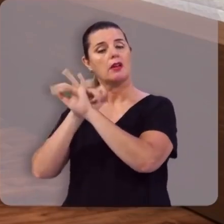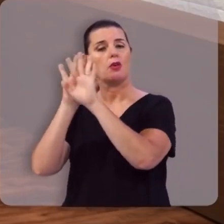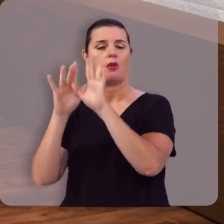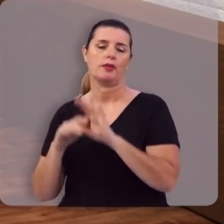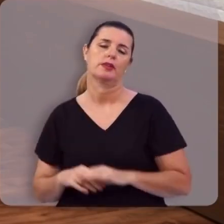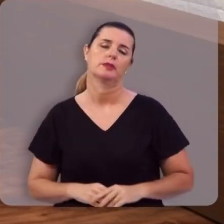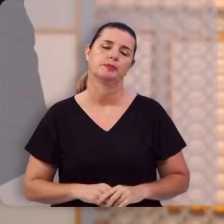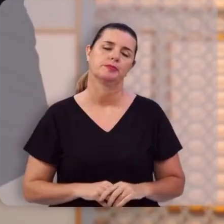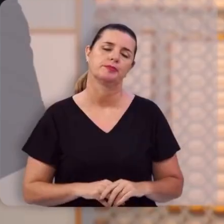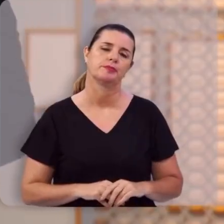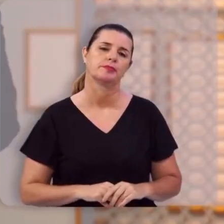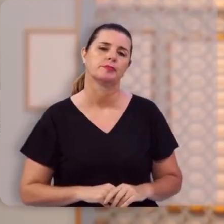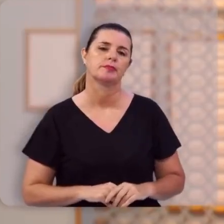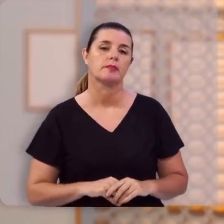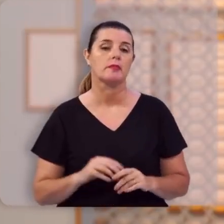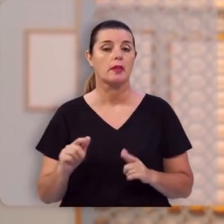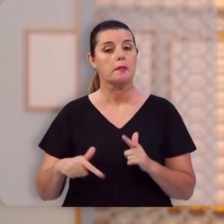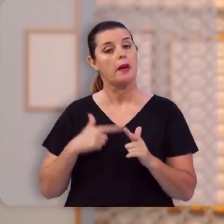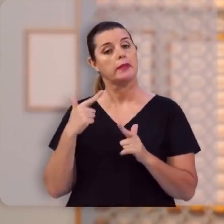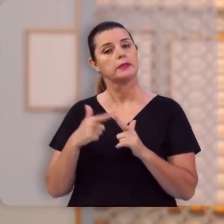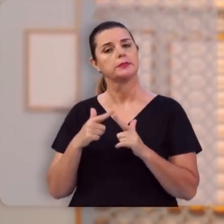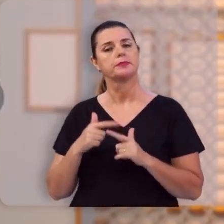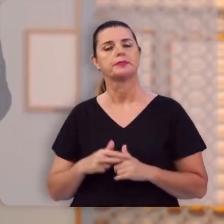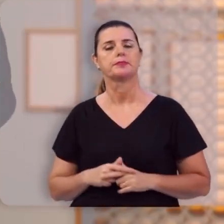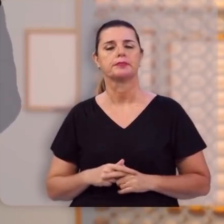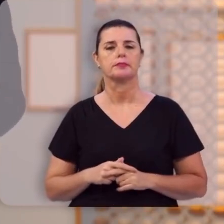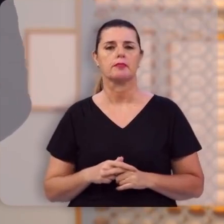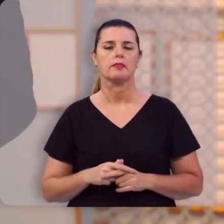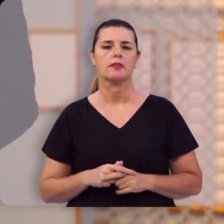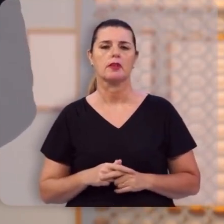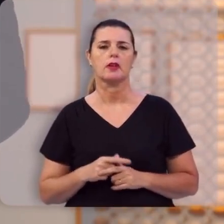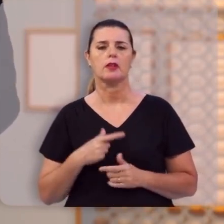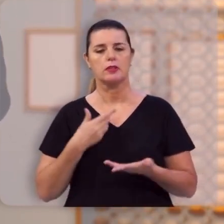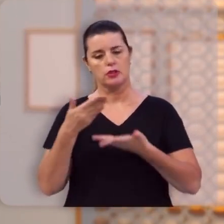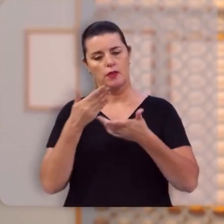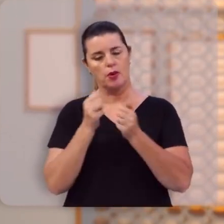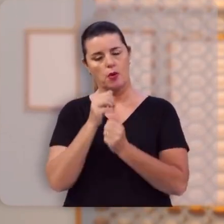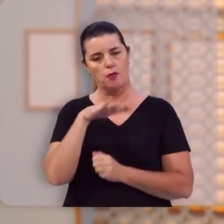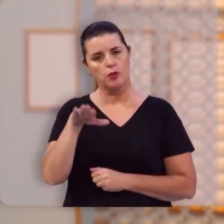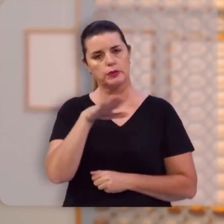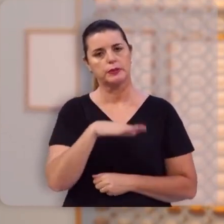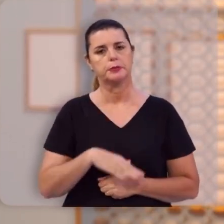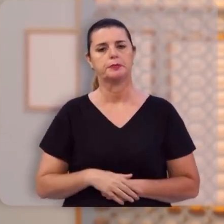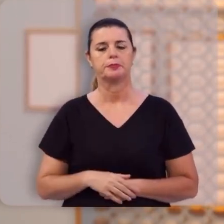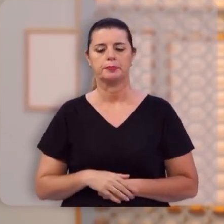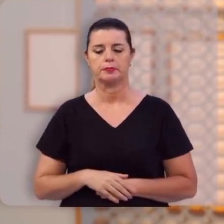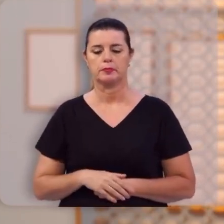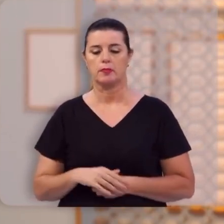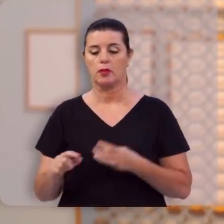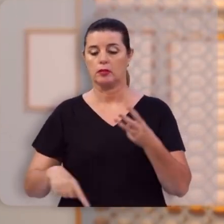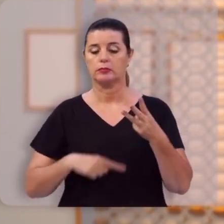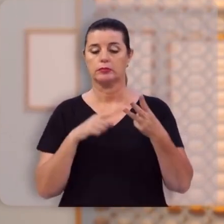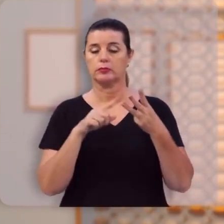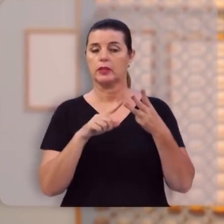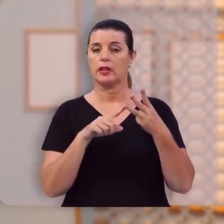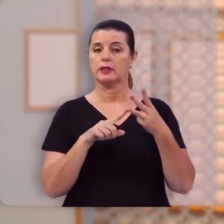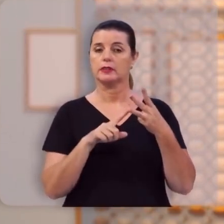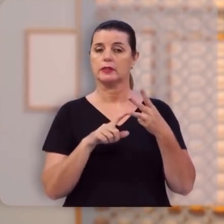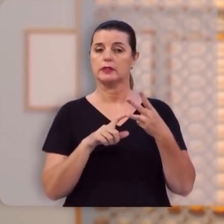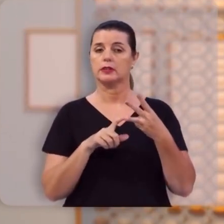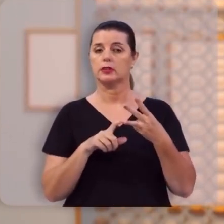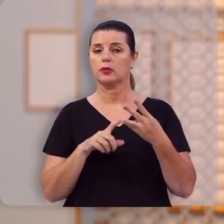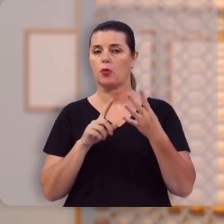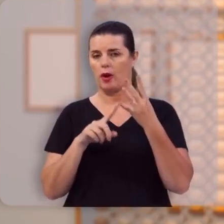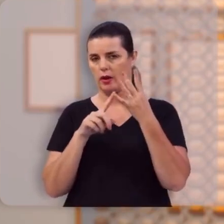glória. Mas, me permita compartilhar com você o terceiro fruto,